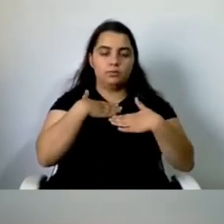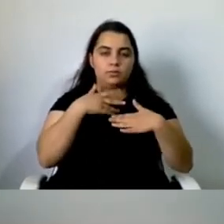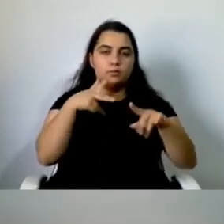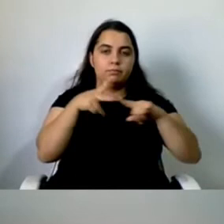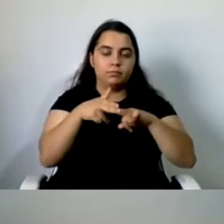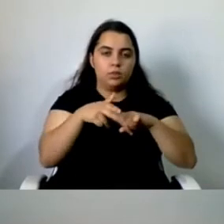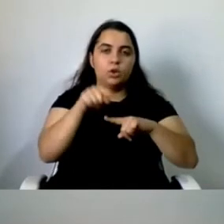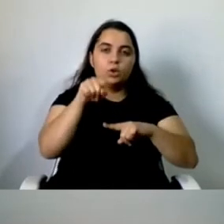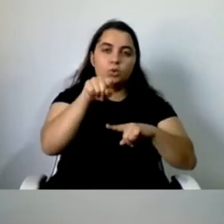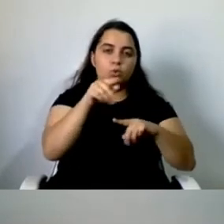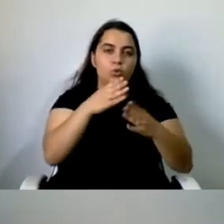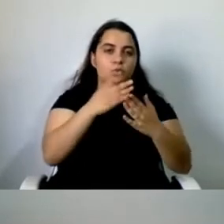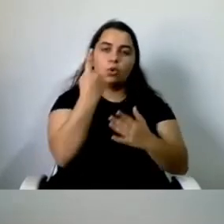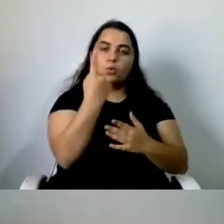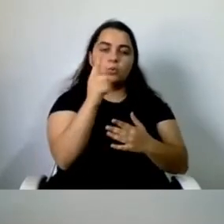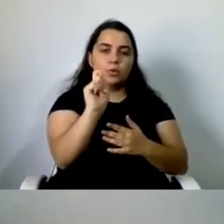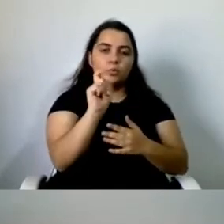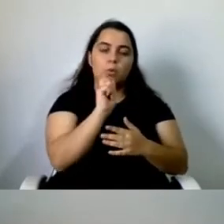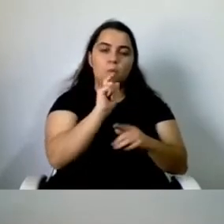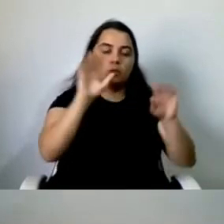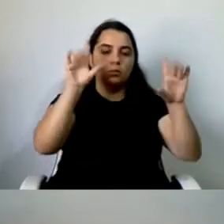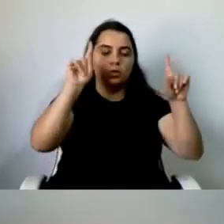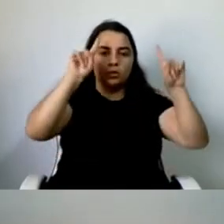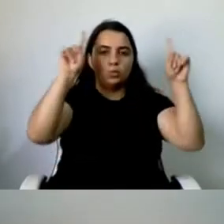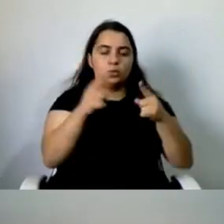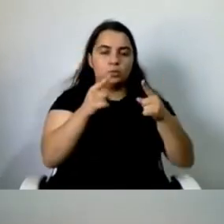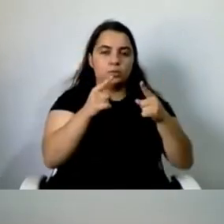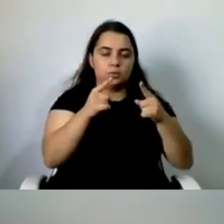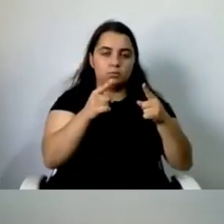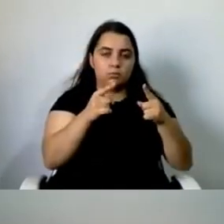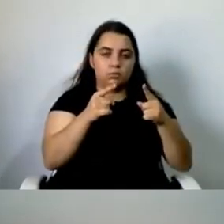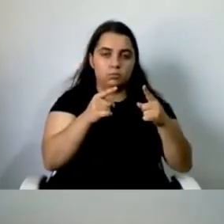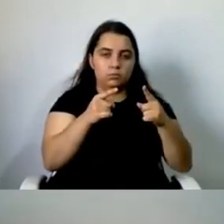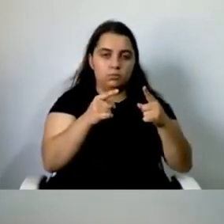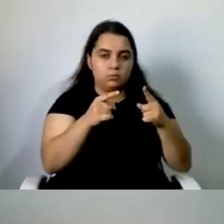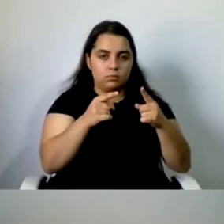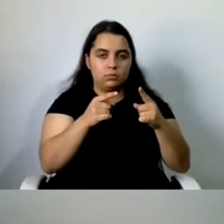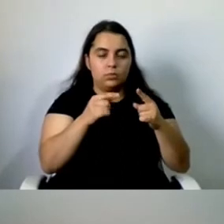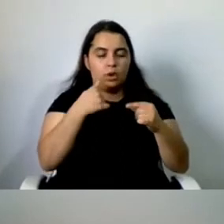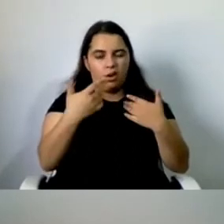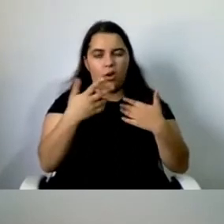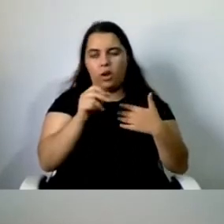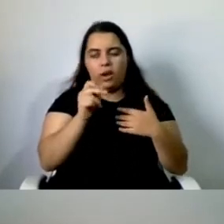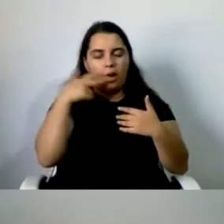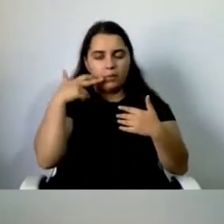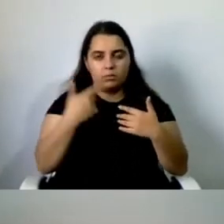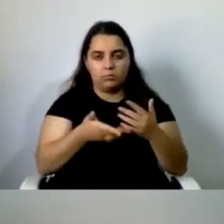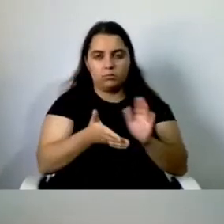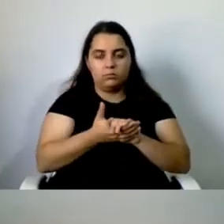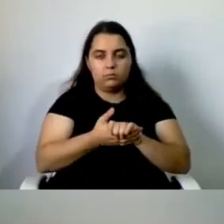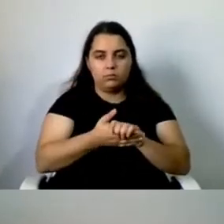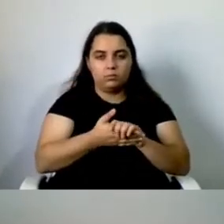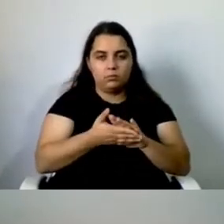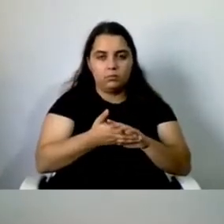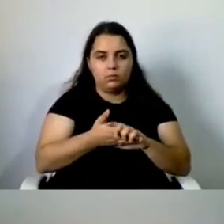mais um minuto, dava para resumir e para terminar... então é muito rápido ter a